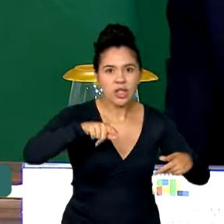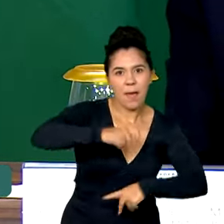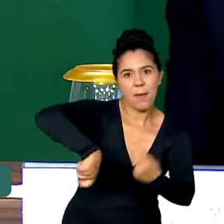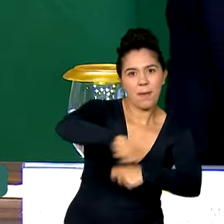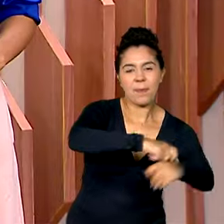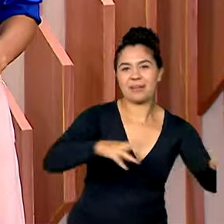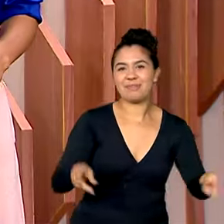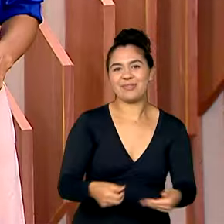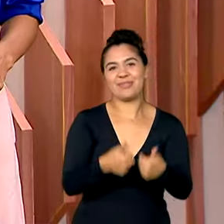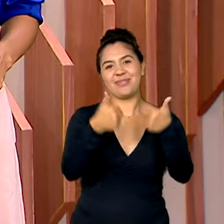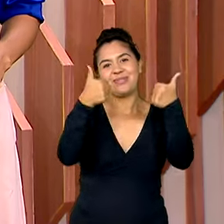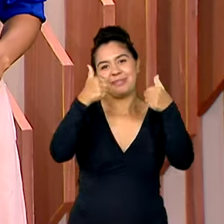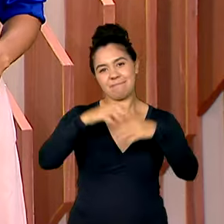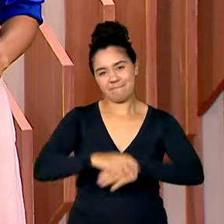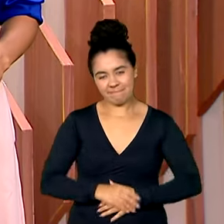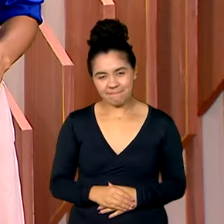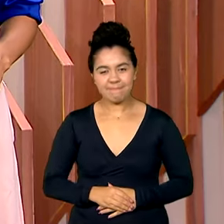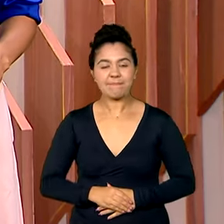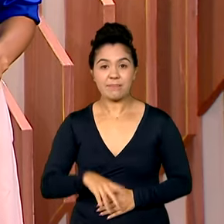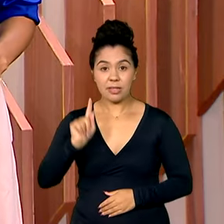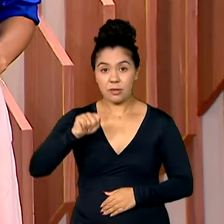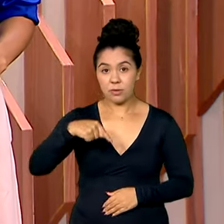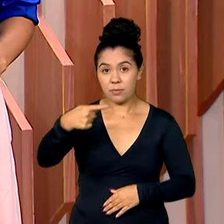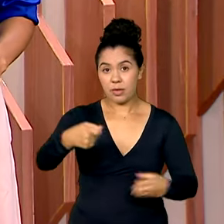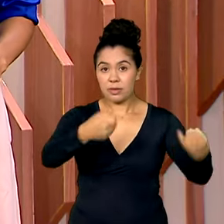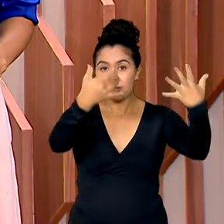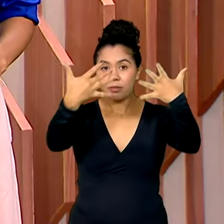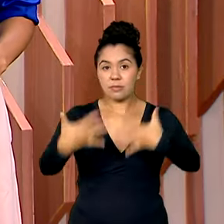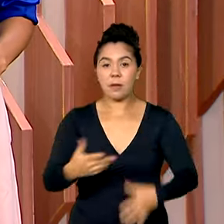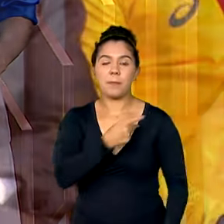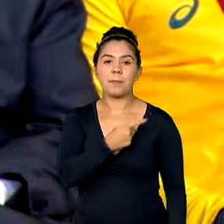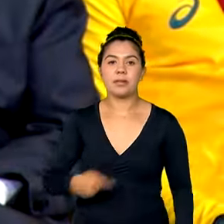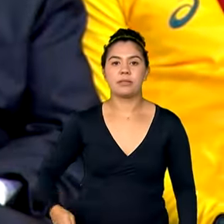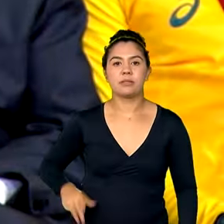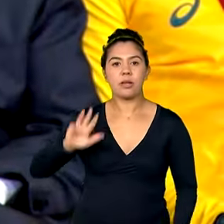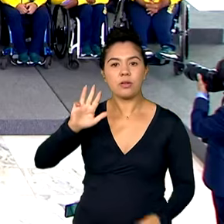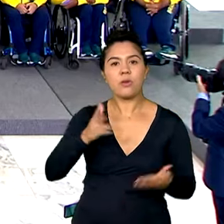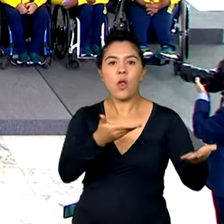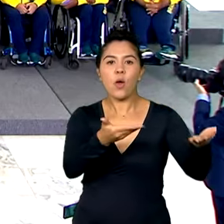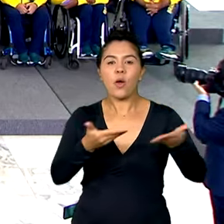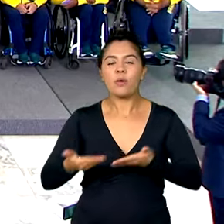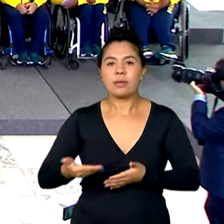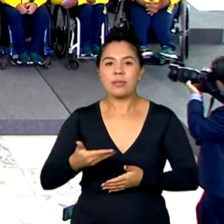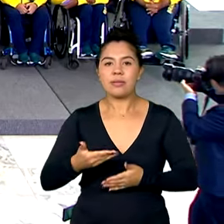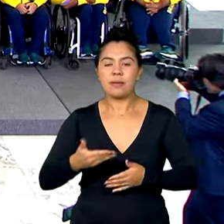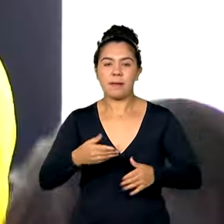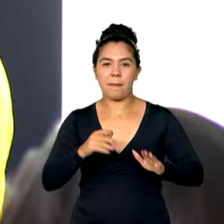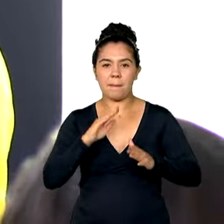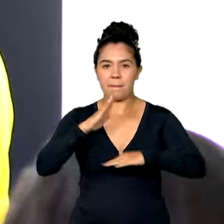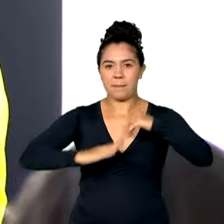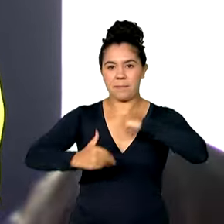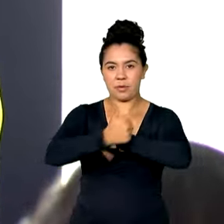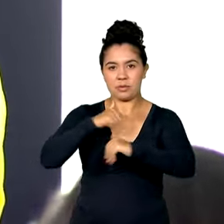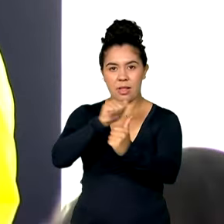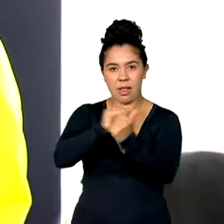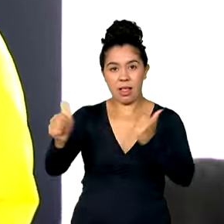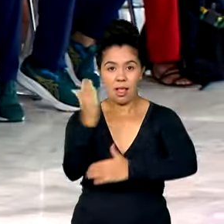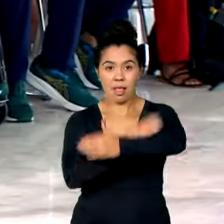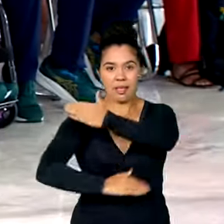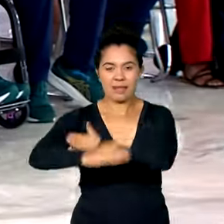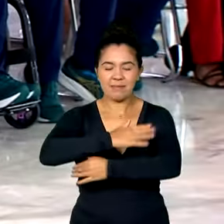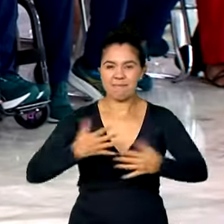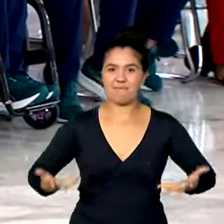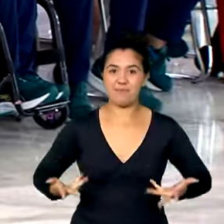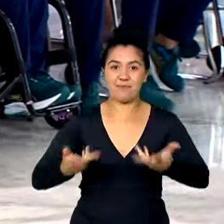coisa melhora. Veja a seguir, presidente Lula recebe atletas paralímpicos que brilharam na França e